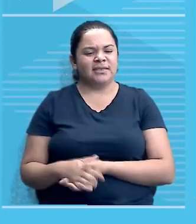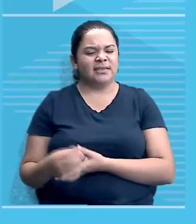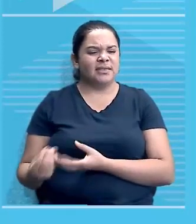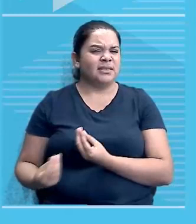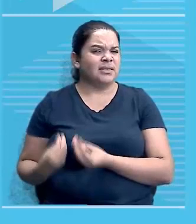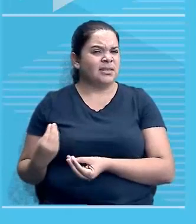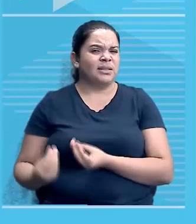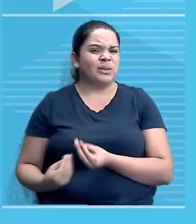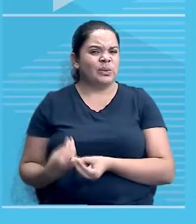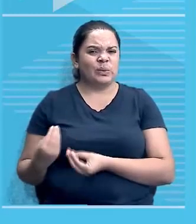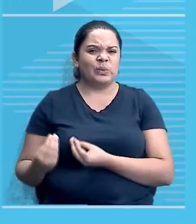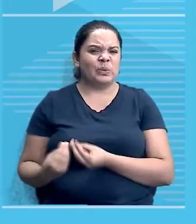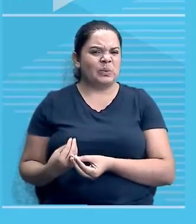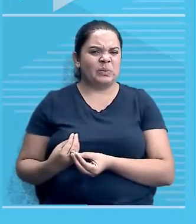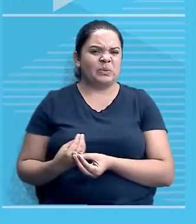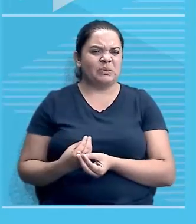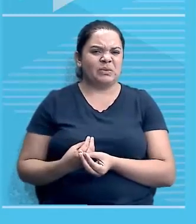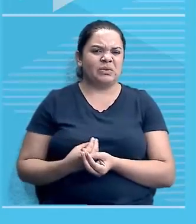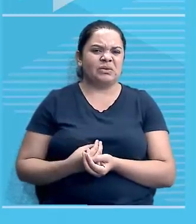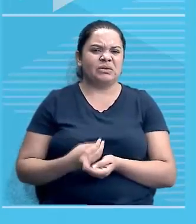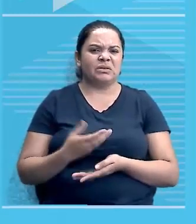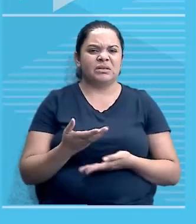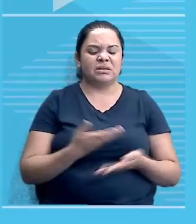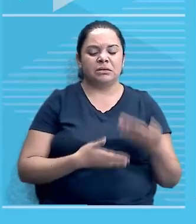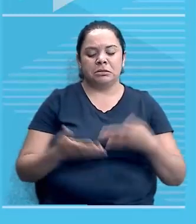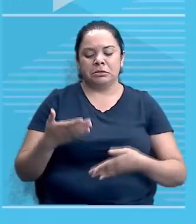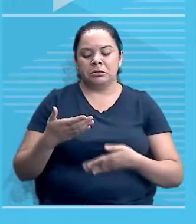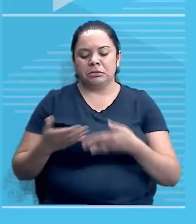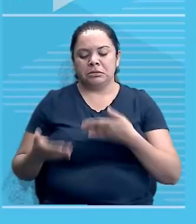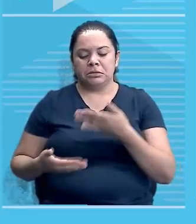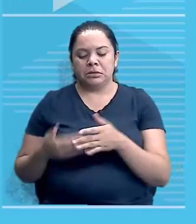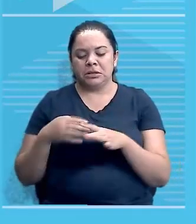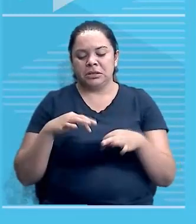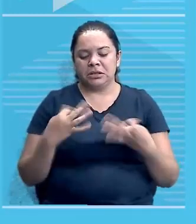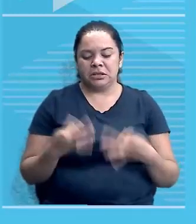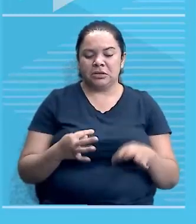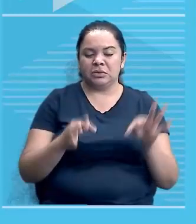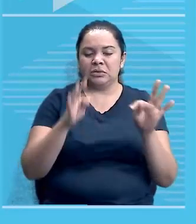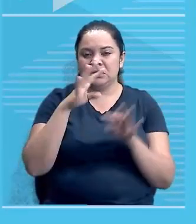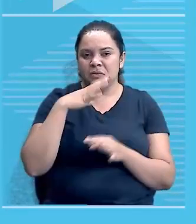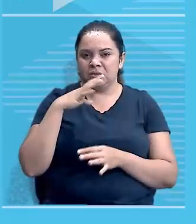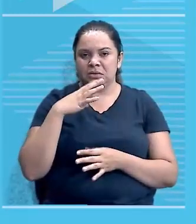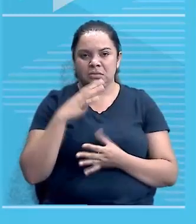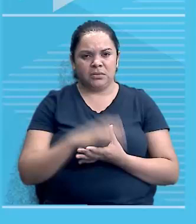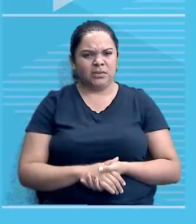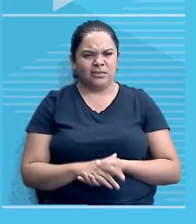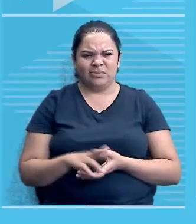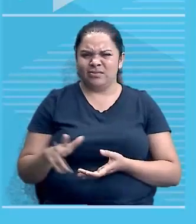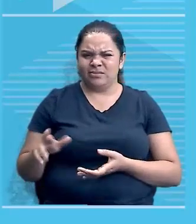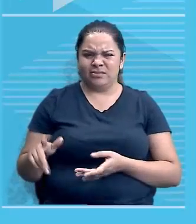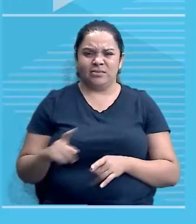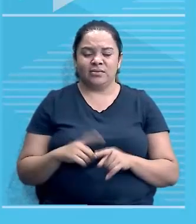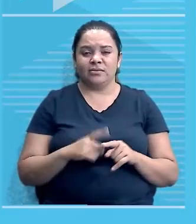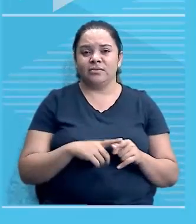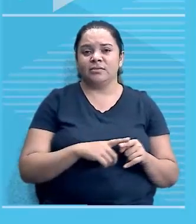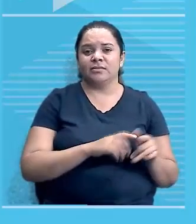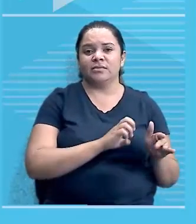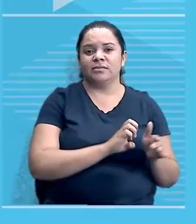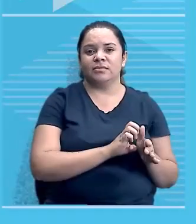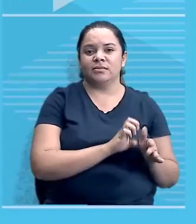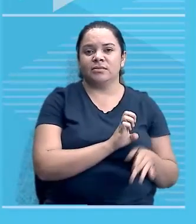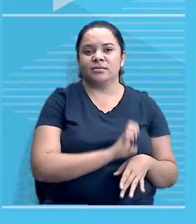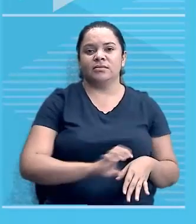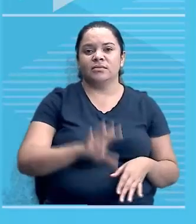é essa de circulação de tecnologia e de conhecimento? Porque os europeus construíam ferrovias na África, mas não